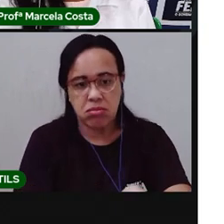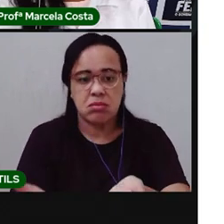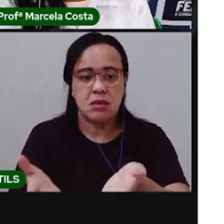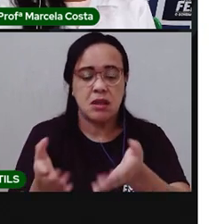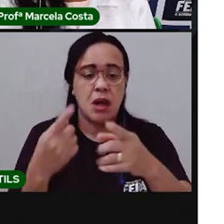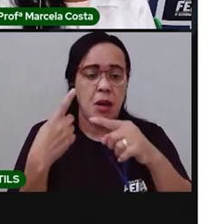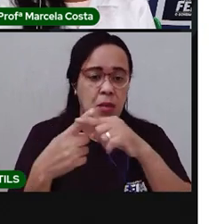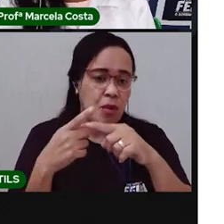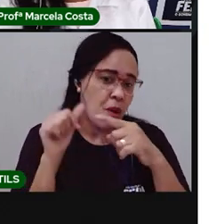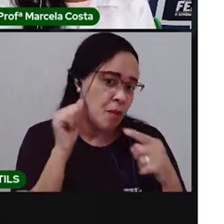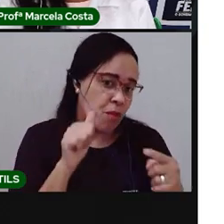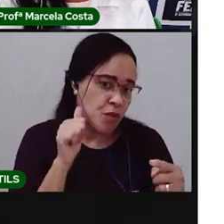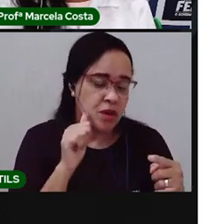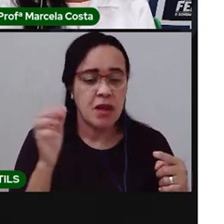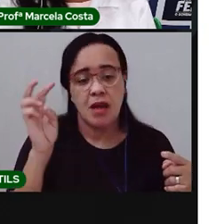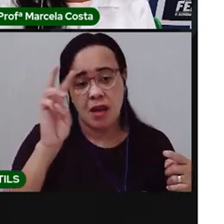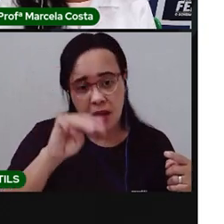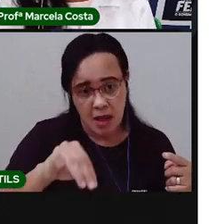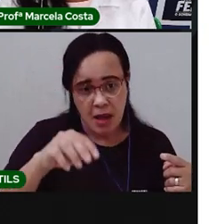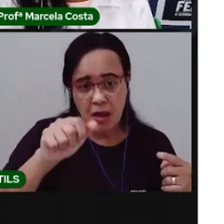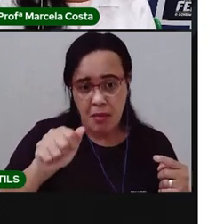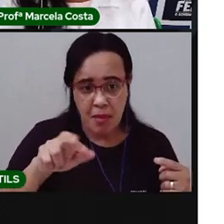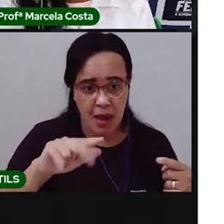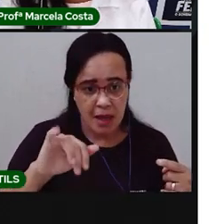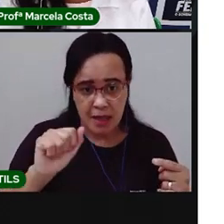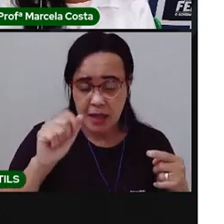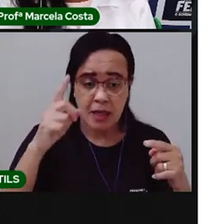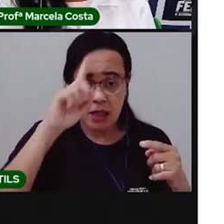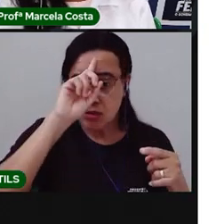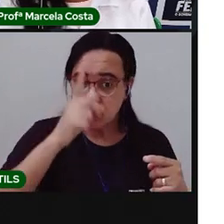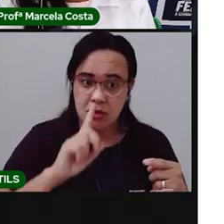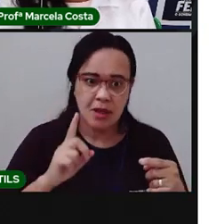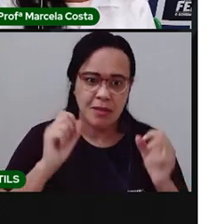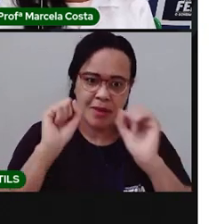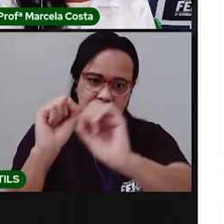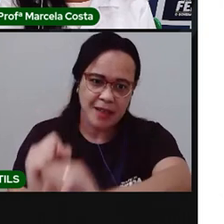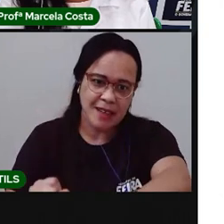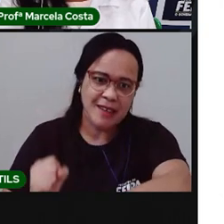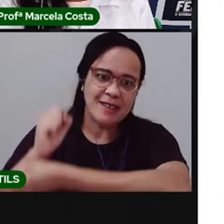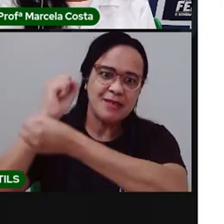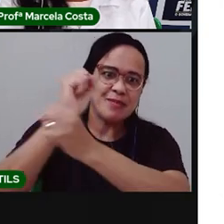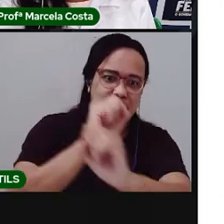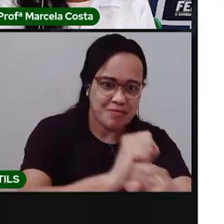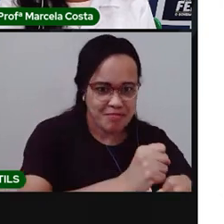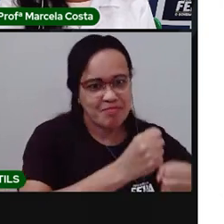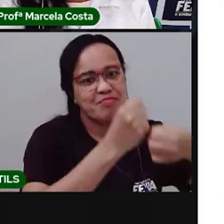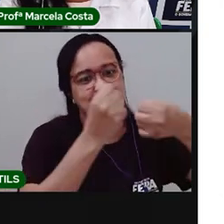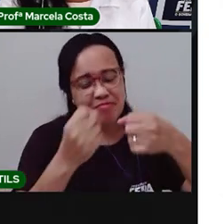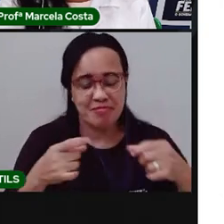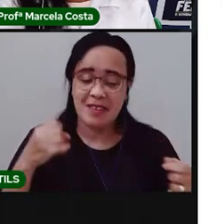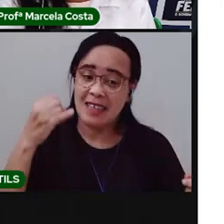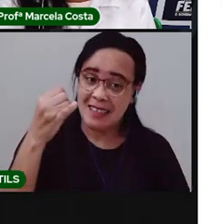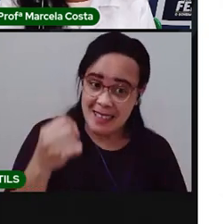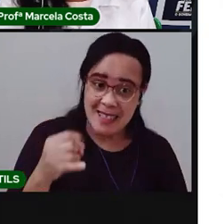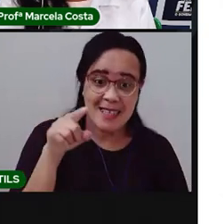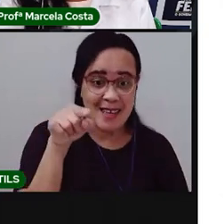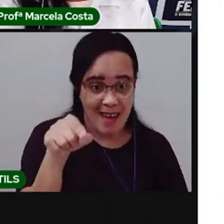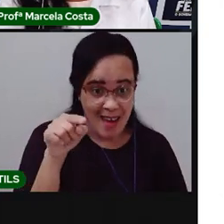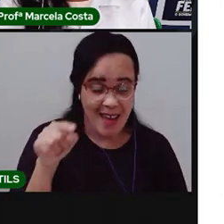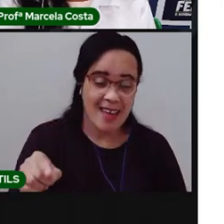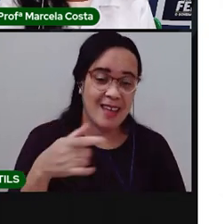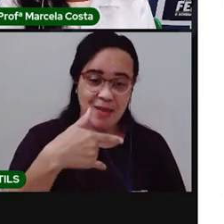que não soube rimar. Se eu fosse um